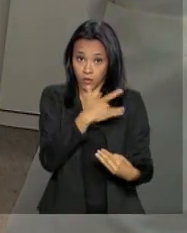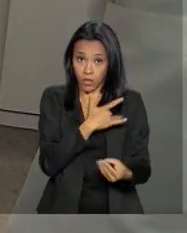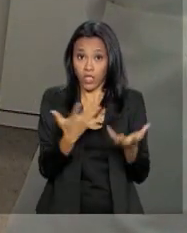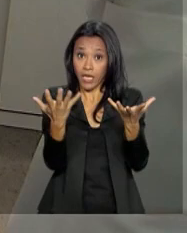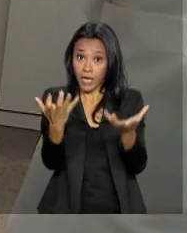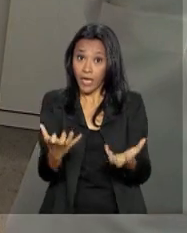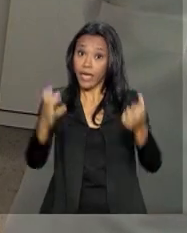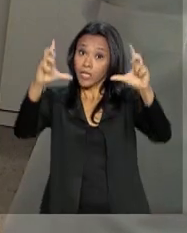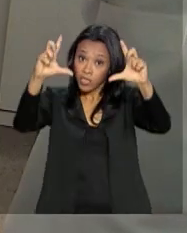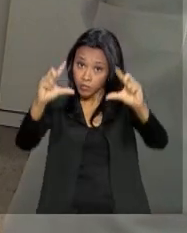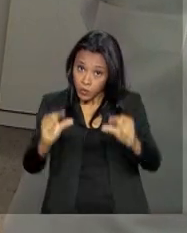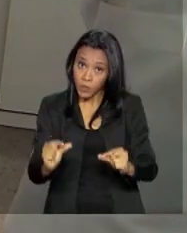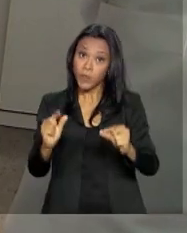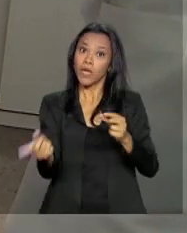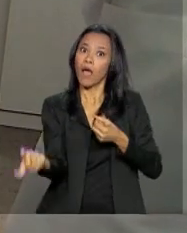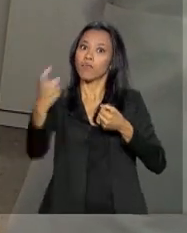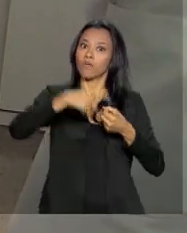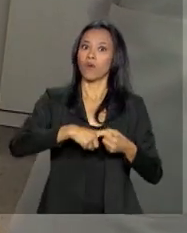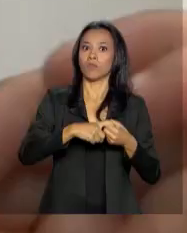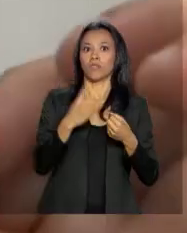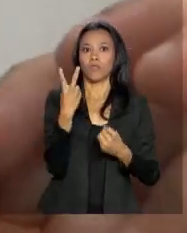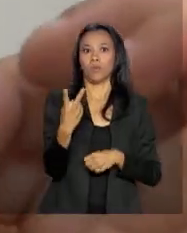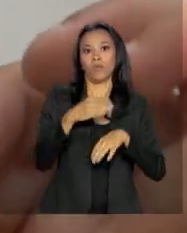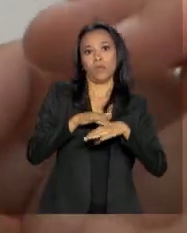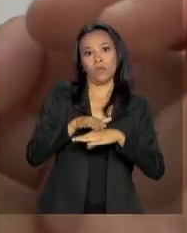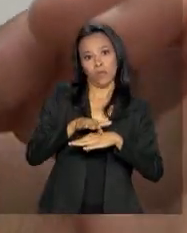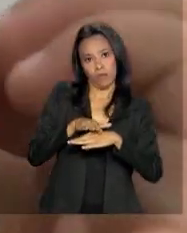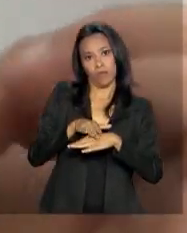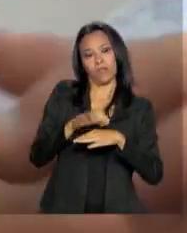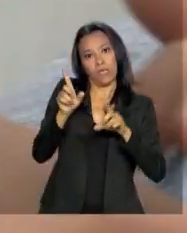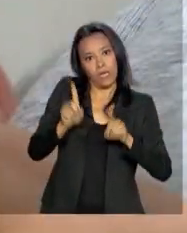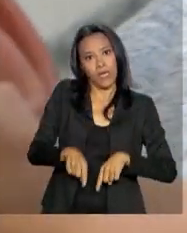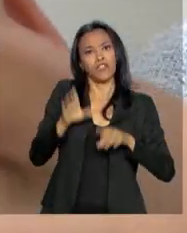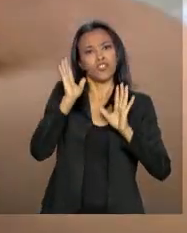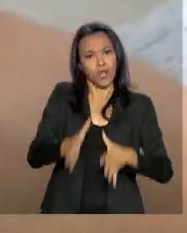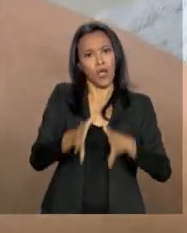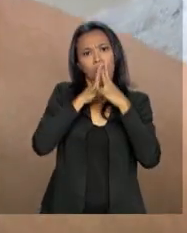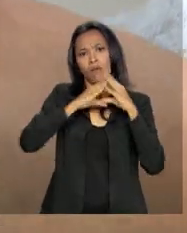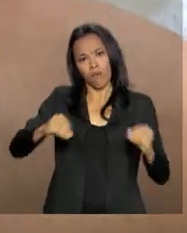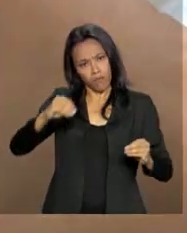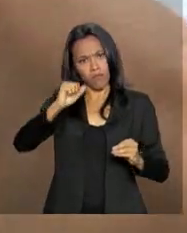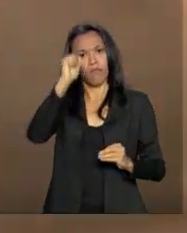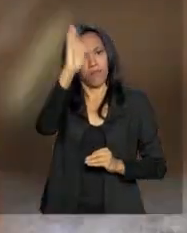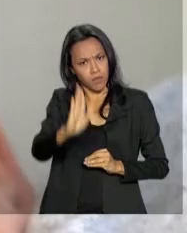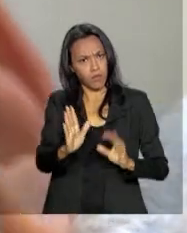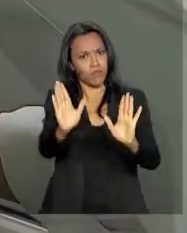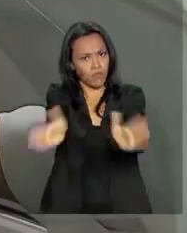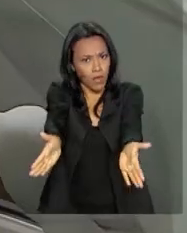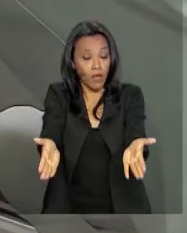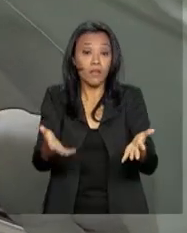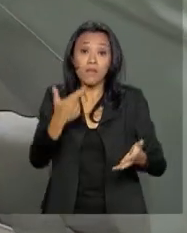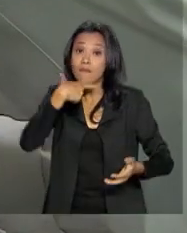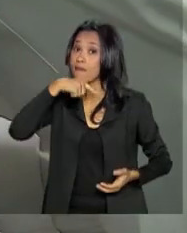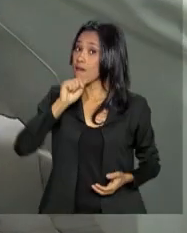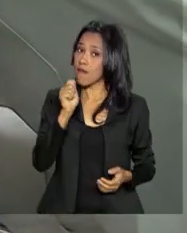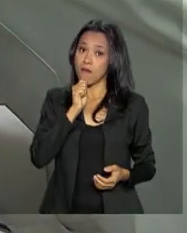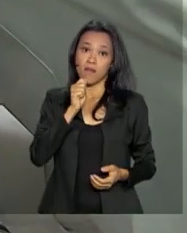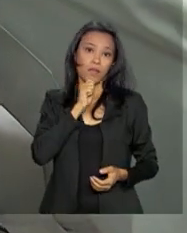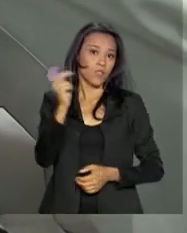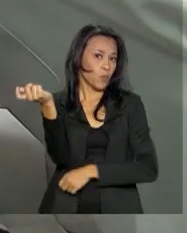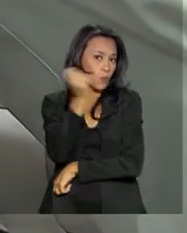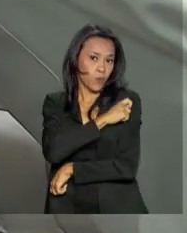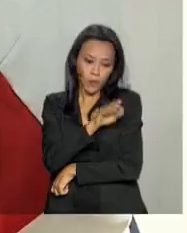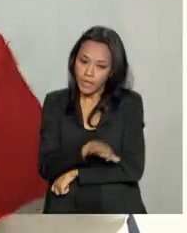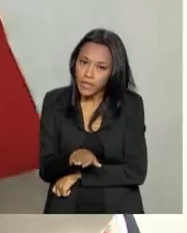possibilidade do retorno da polio e sarampo, que são doenças já erradicadas no Brasil. E quem ainda não vacinou as